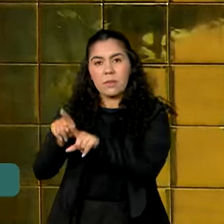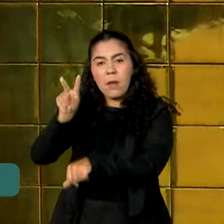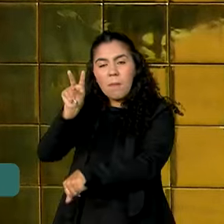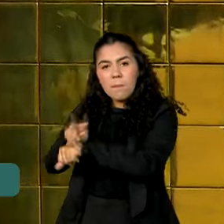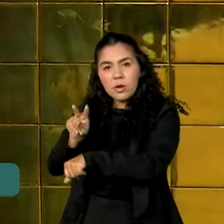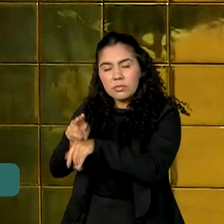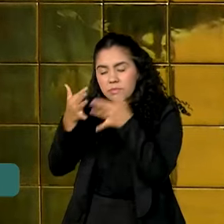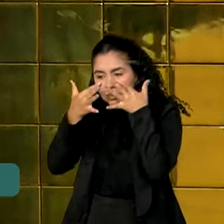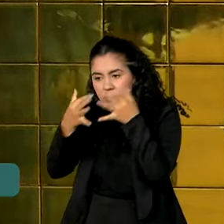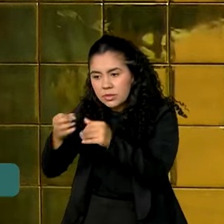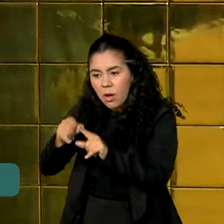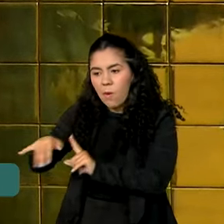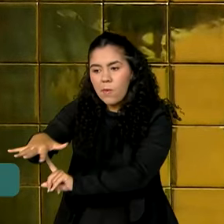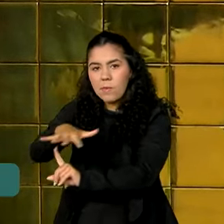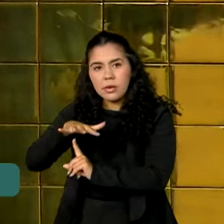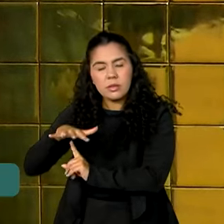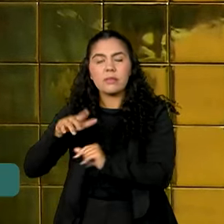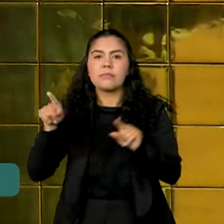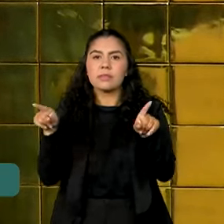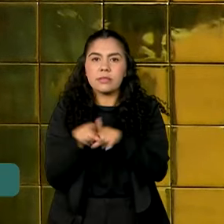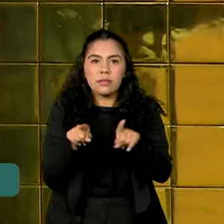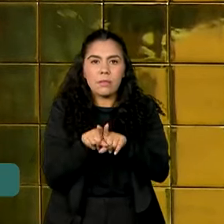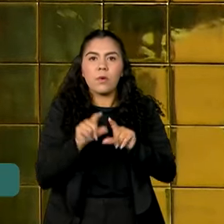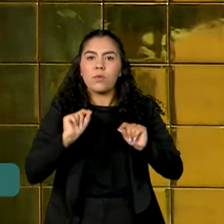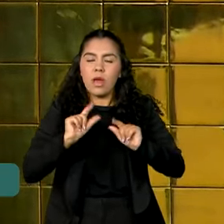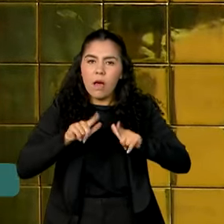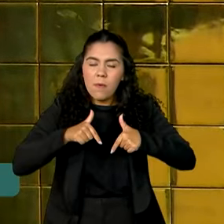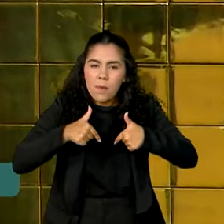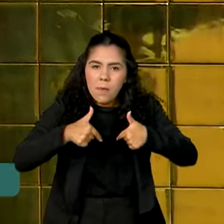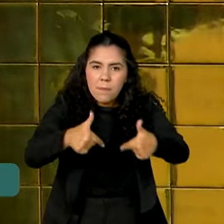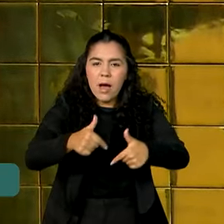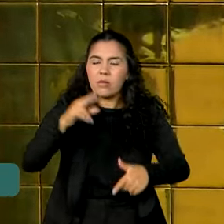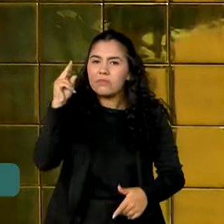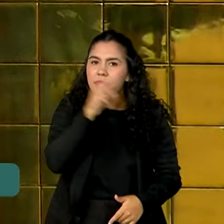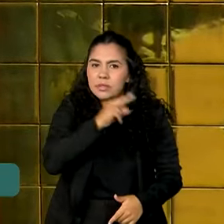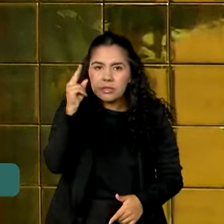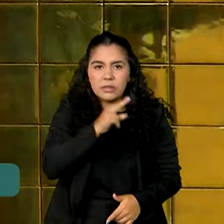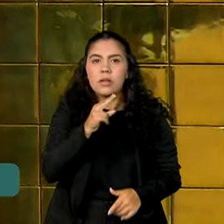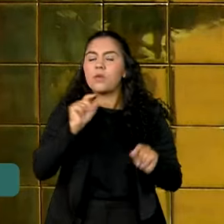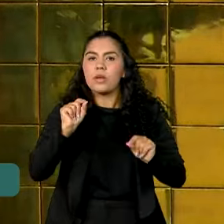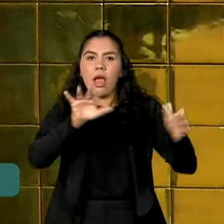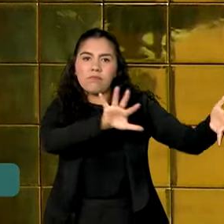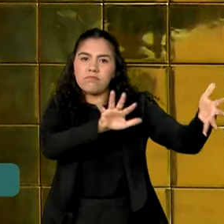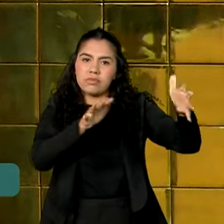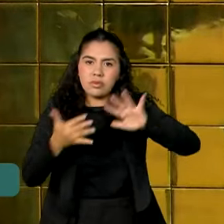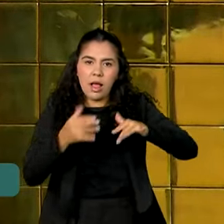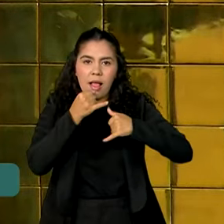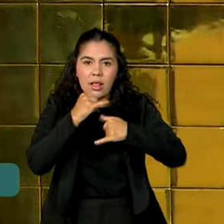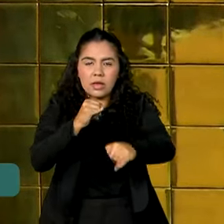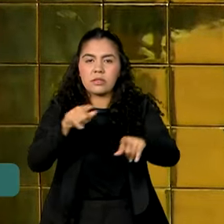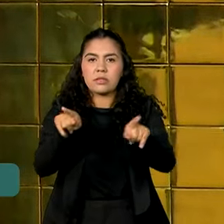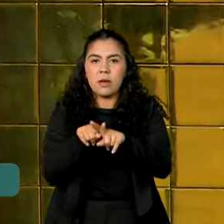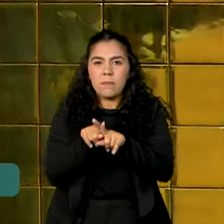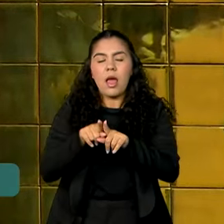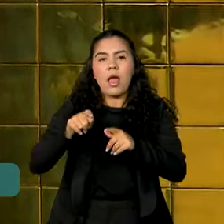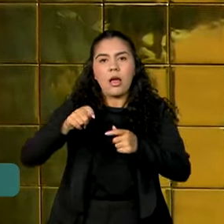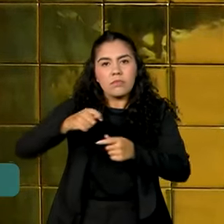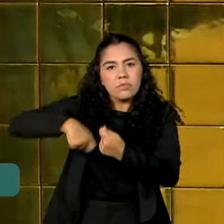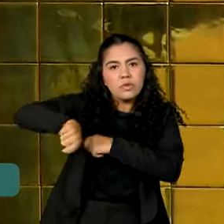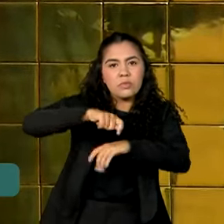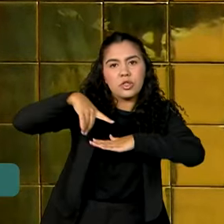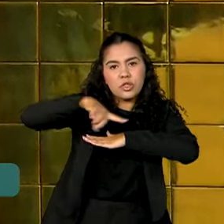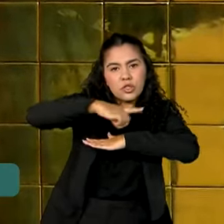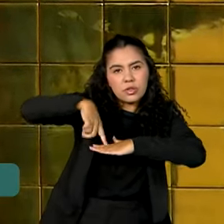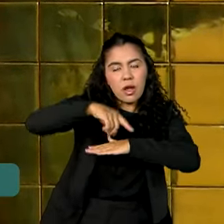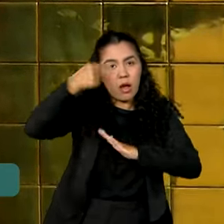E reforçar a cooperação em áreas emergentes como transição energética, economia digital, inteligência artificial